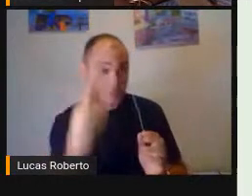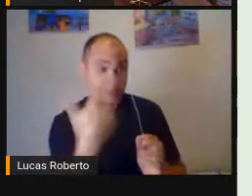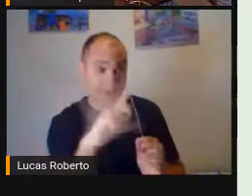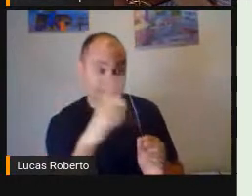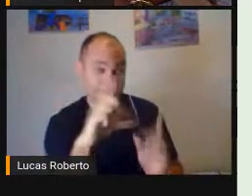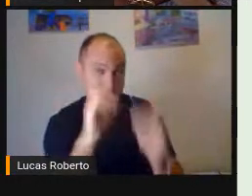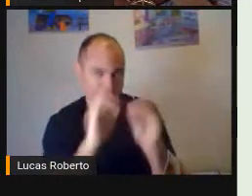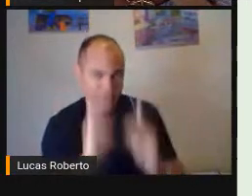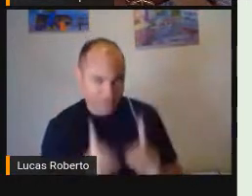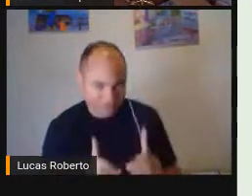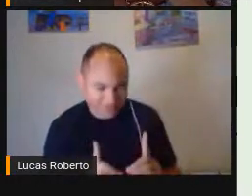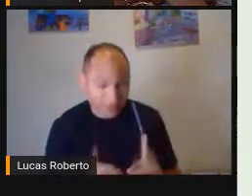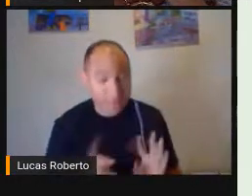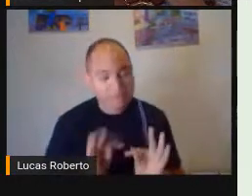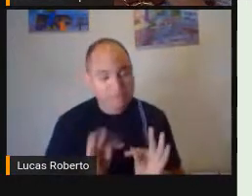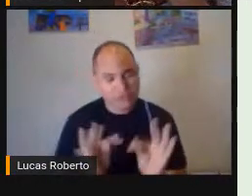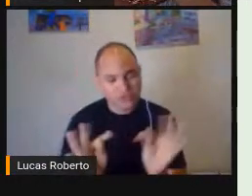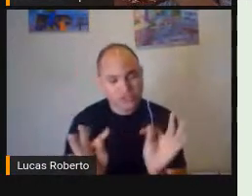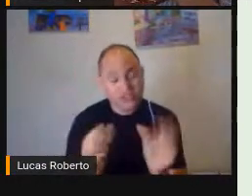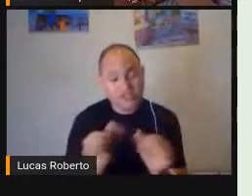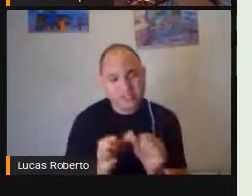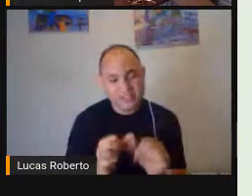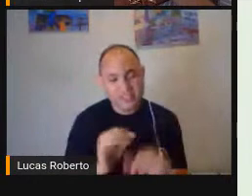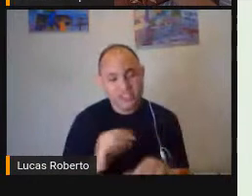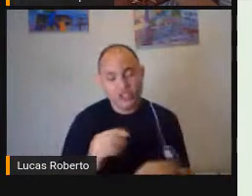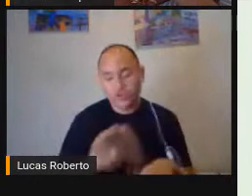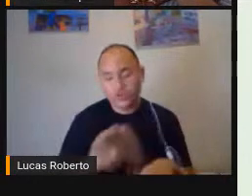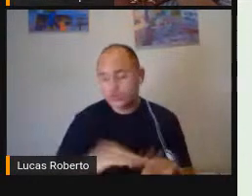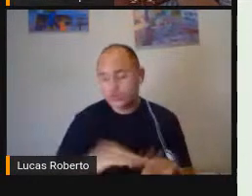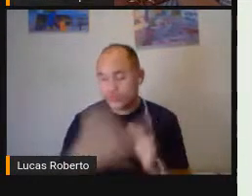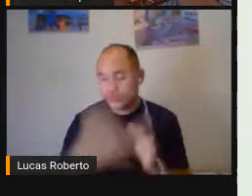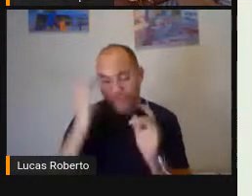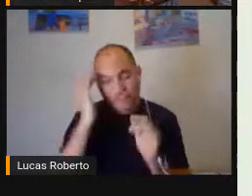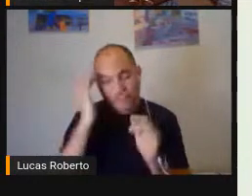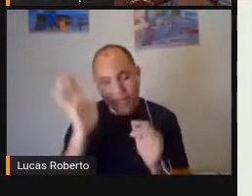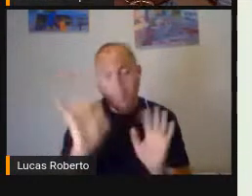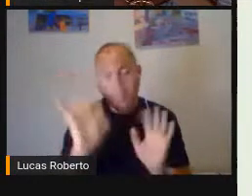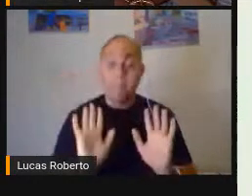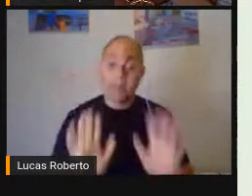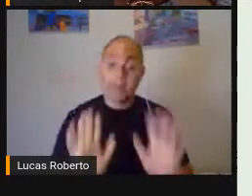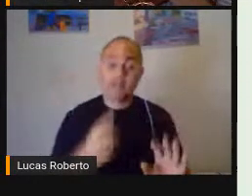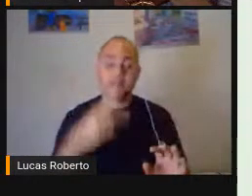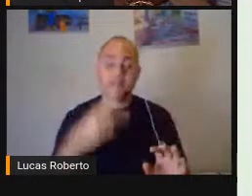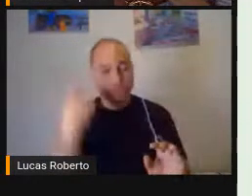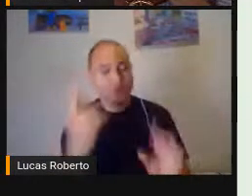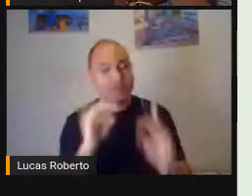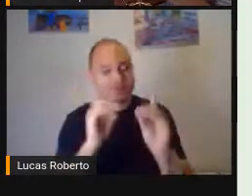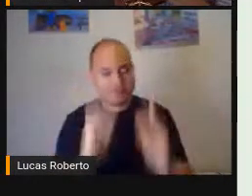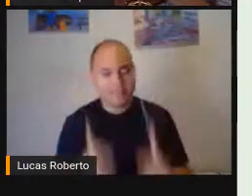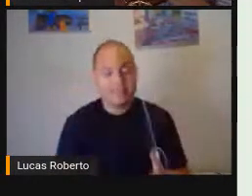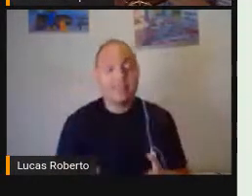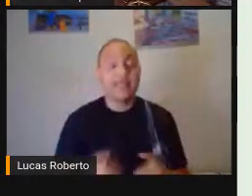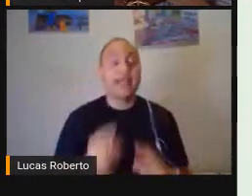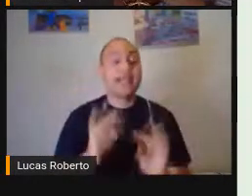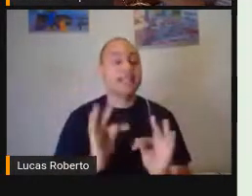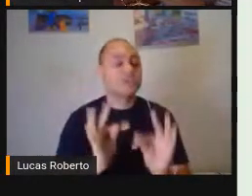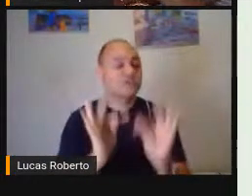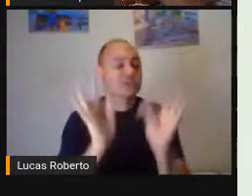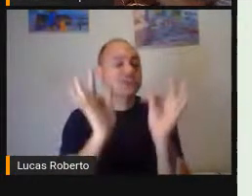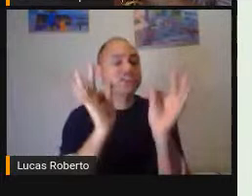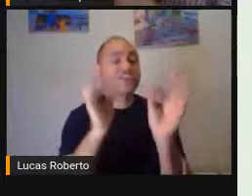tecnologia Torna as coisas Mais fáceis Mas para as pessoas Com deficiência A tecnologia Torna as coisas